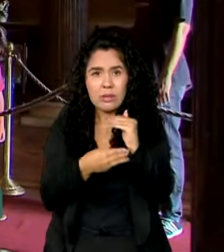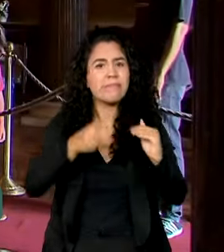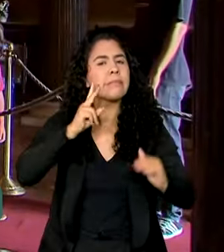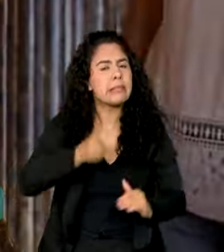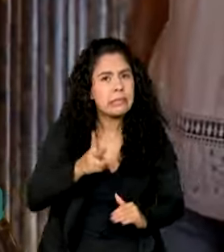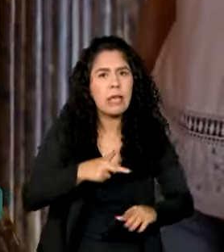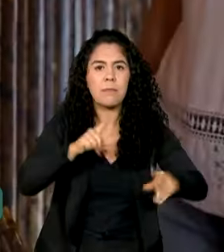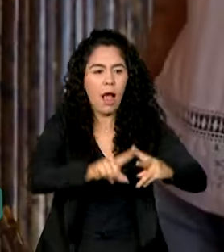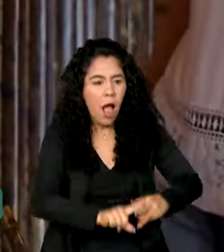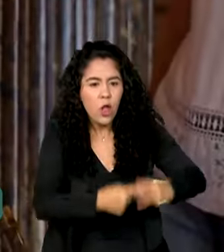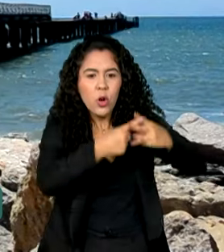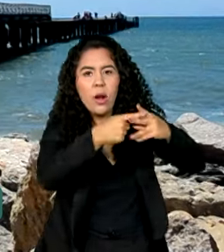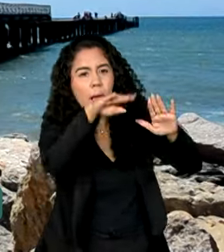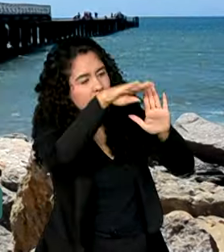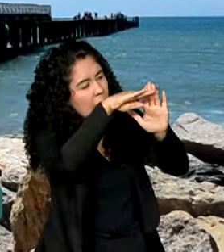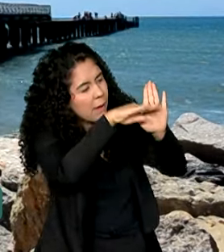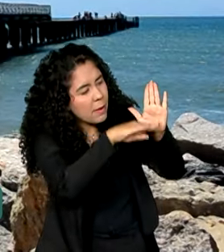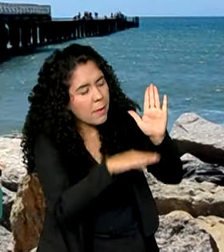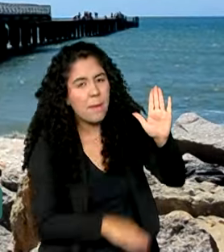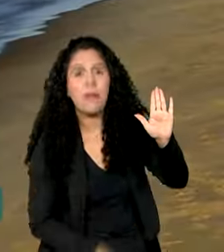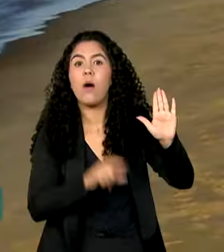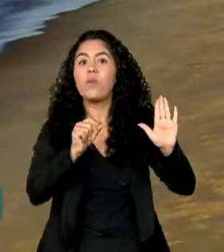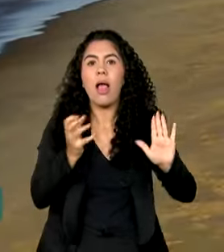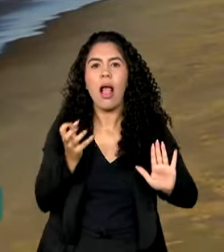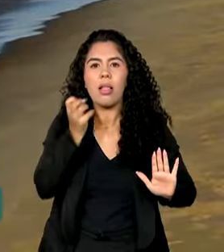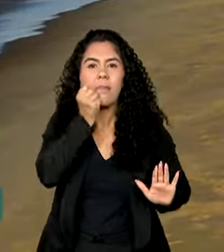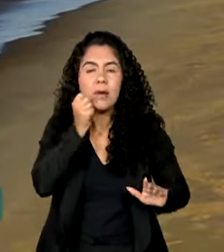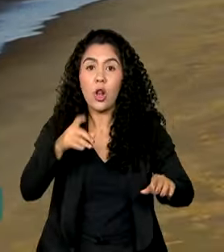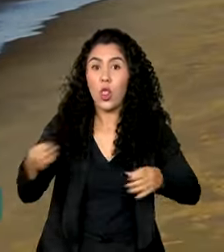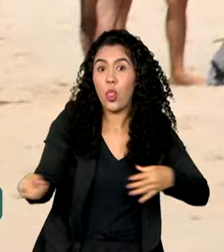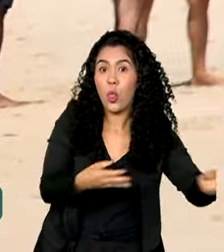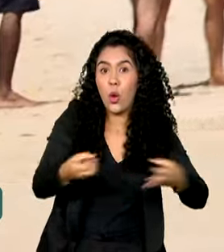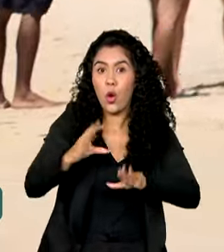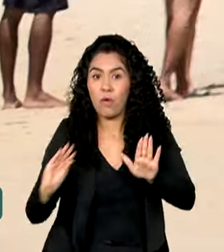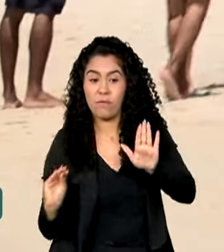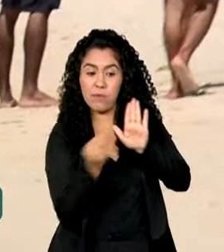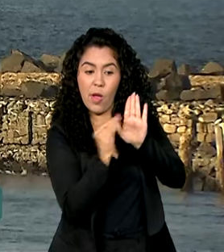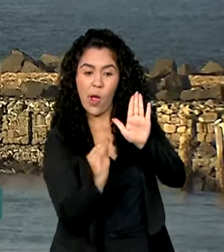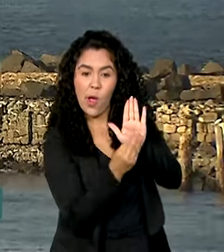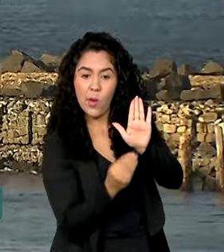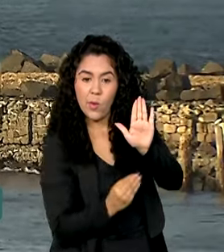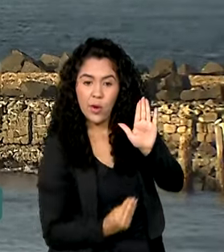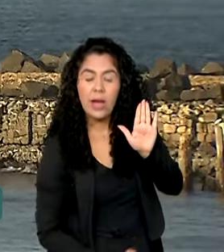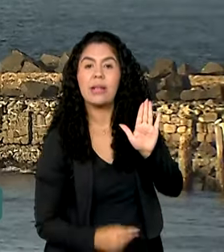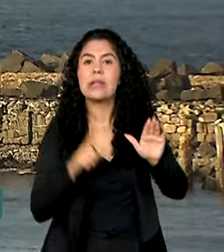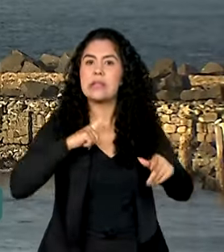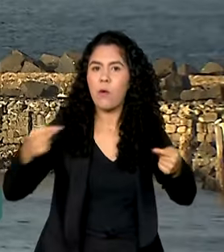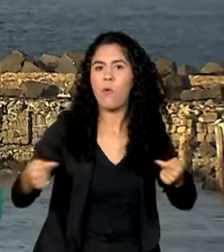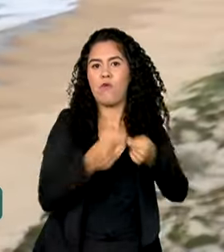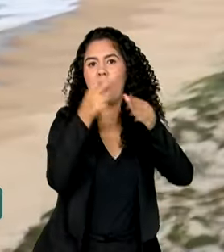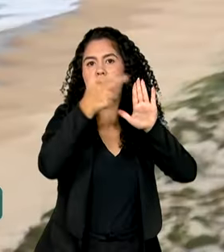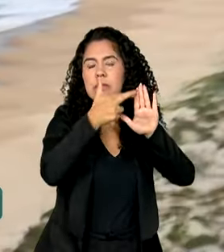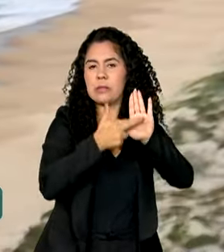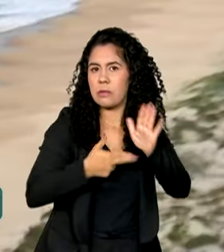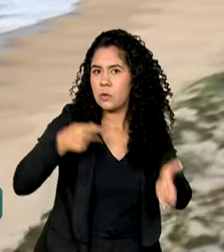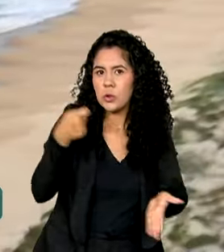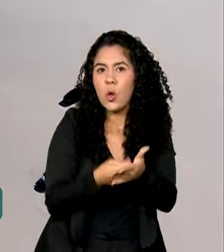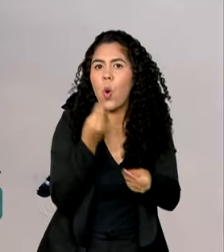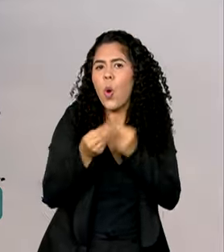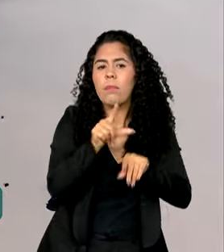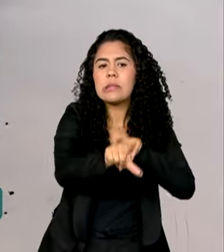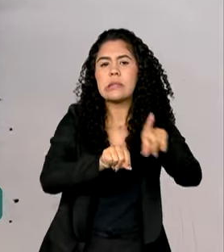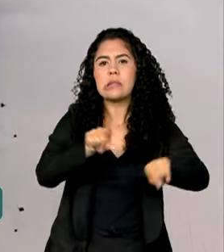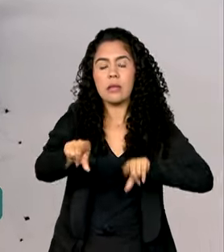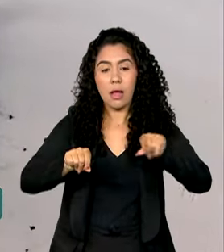atualizando a lista de patrimônios e incorporou novos lugares que atendem aos critérios rigorosos de seleção.